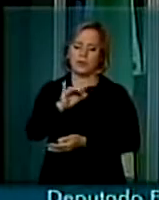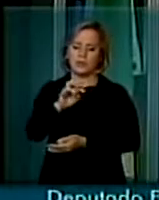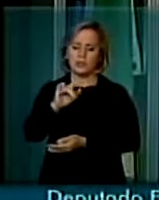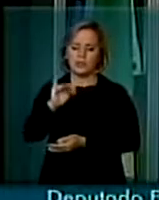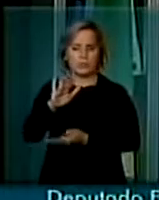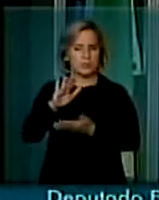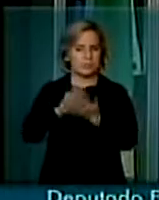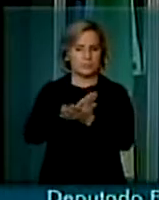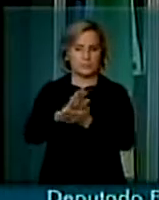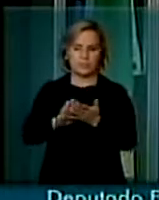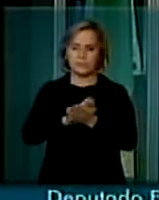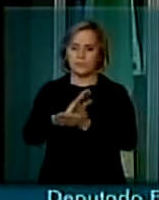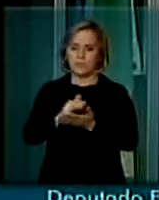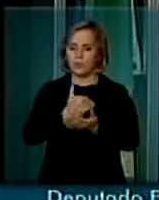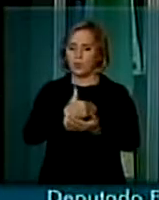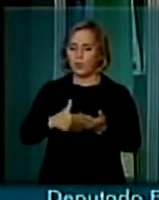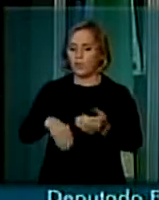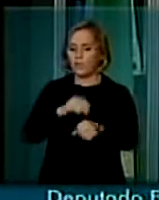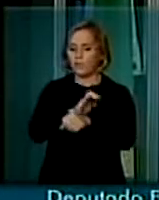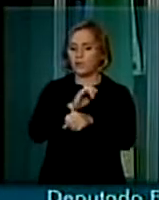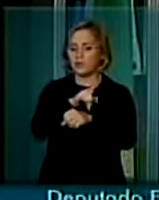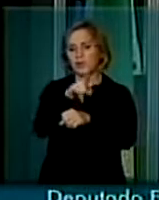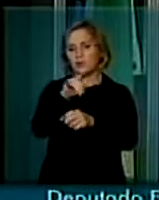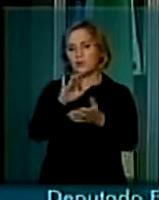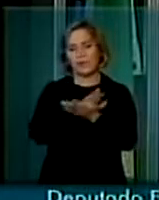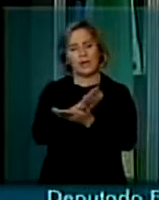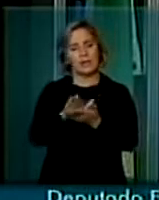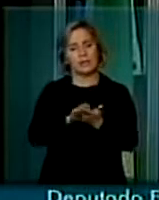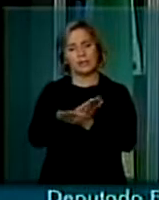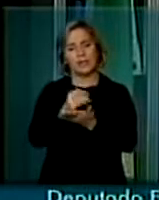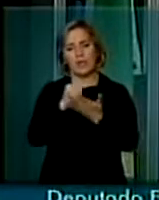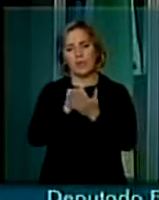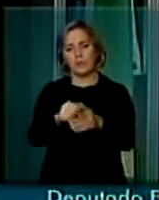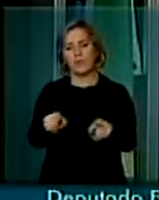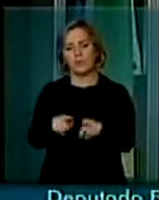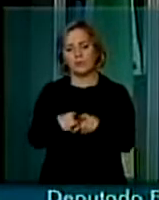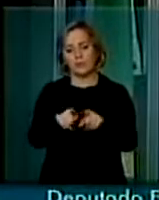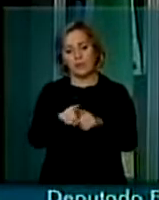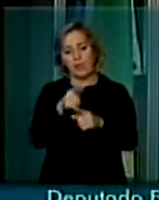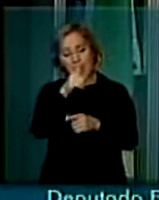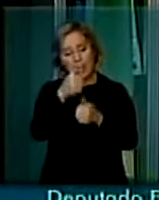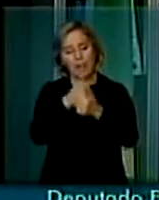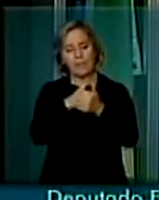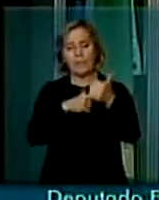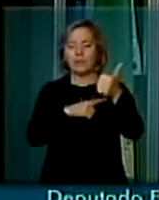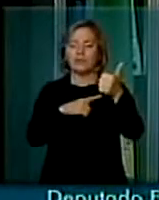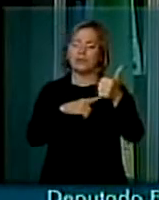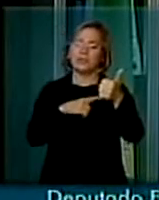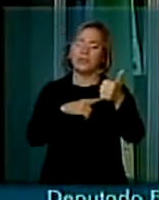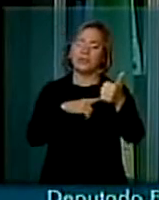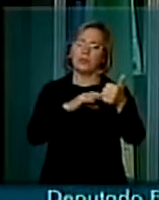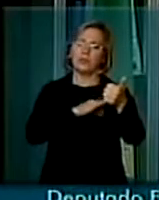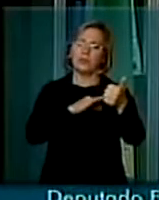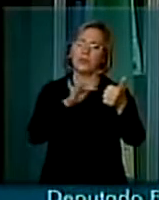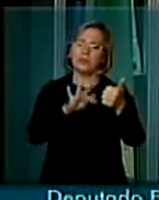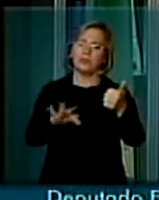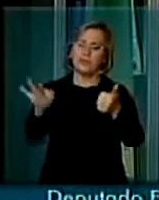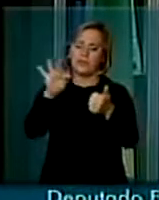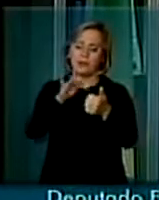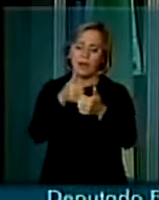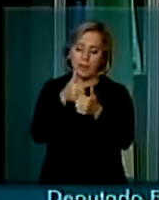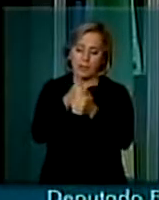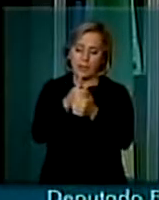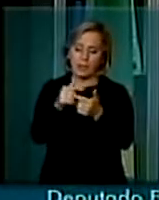está atuando nesse local, perto dessa região. Tem lá a Polícia Federal, com mim, que colocou. Tem lá a Polícia